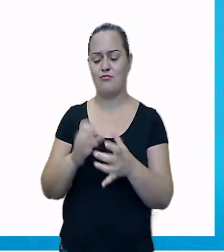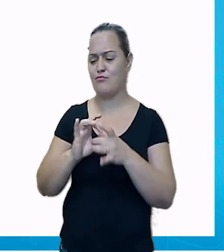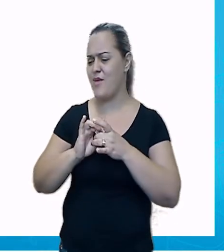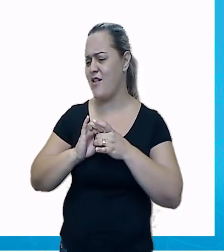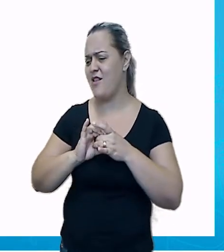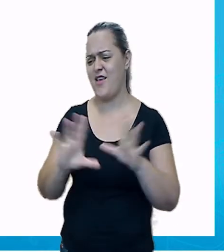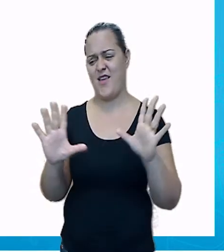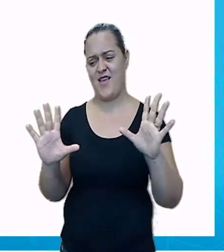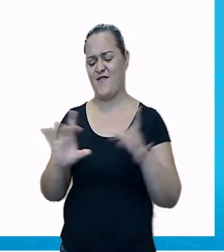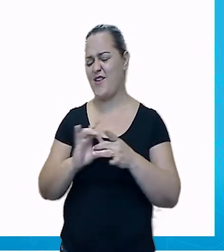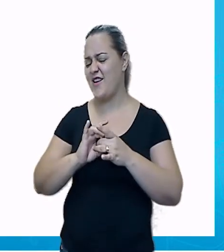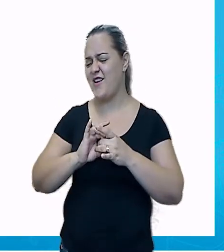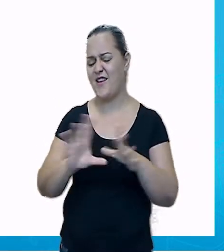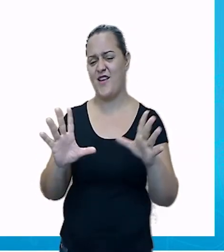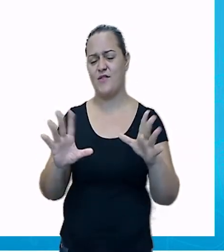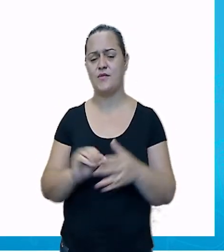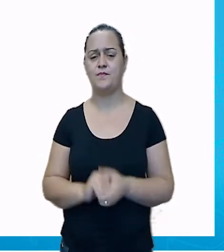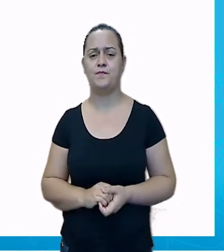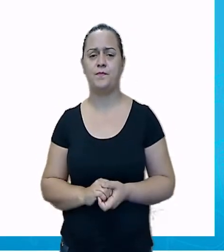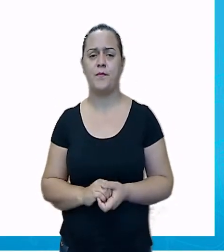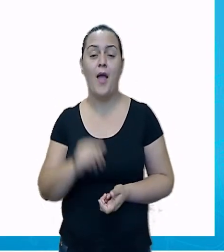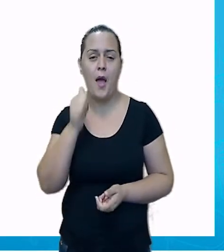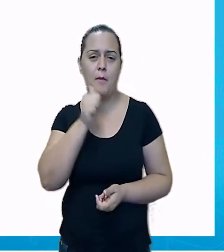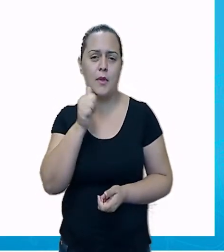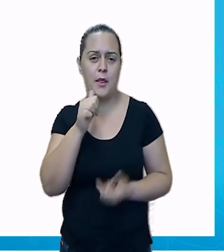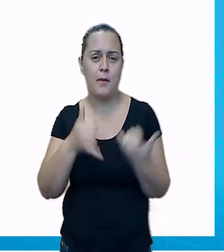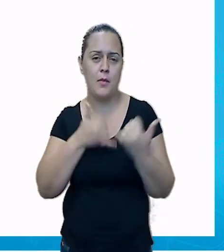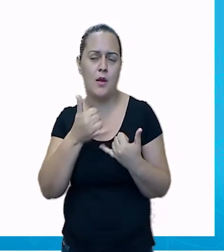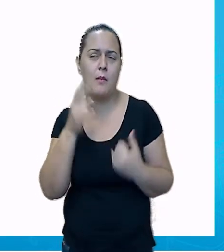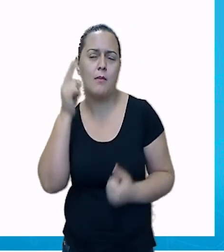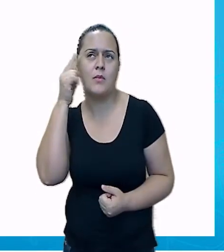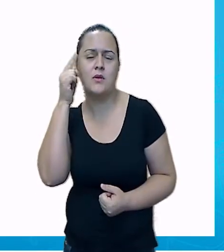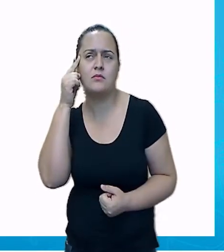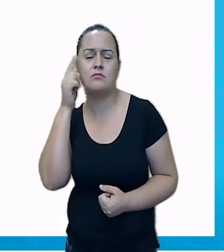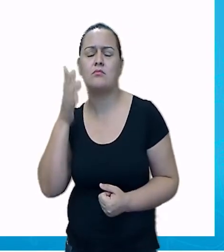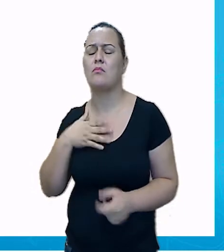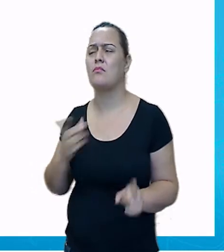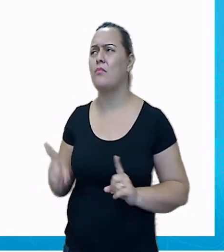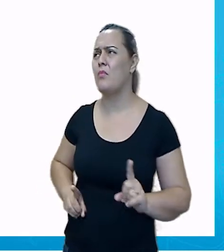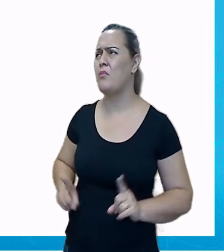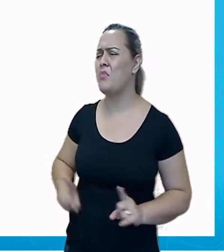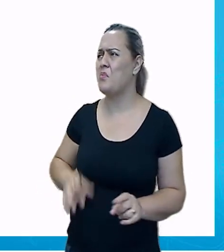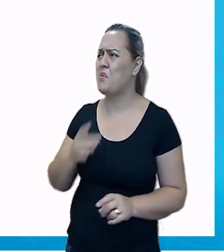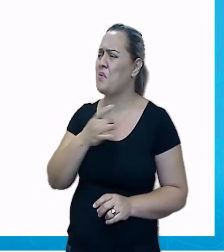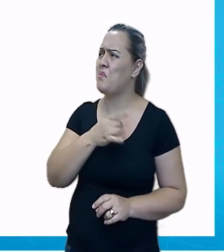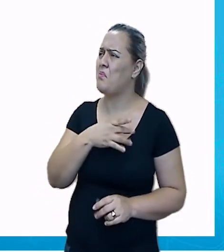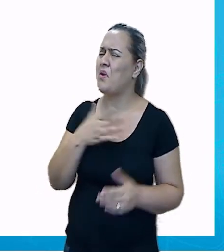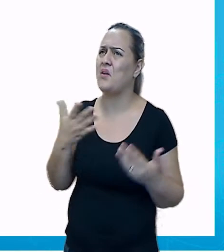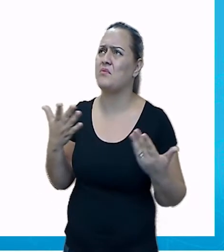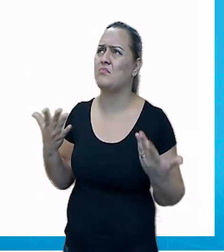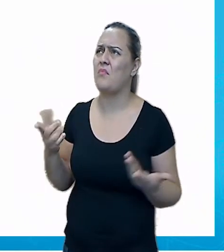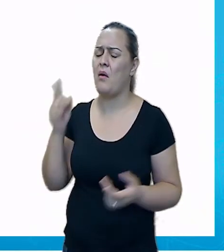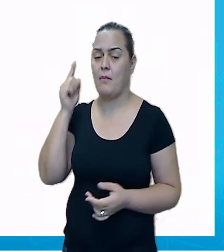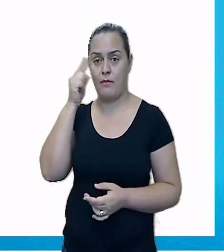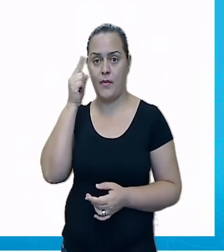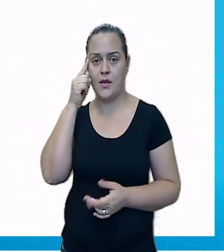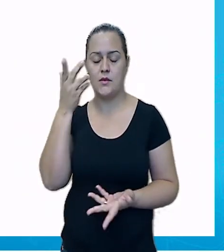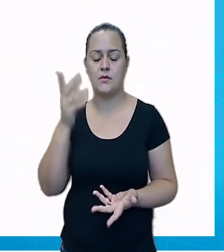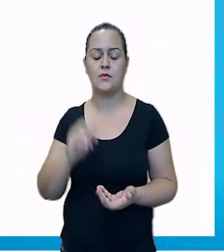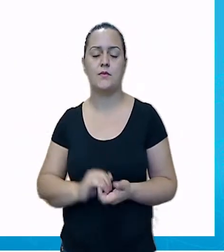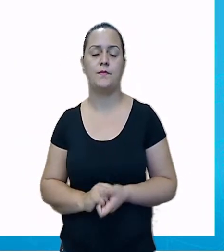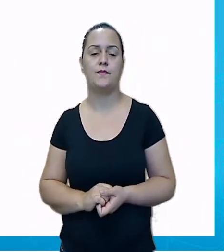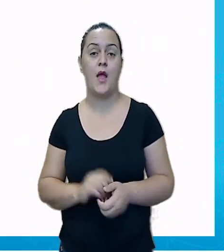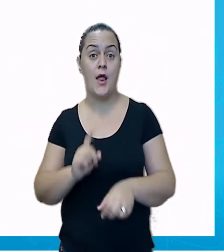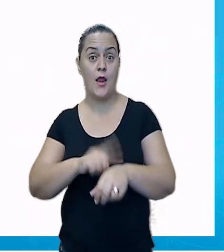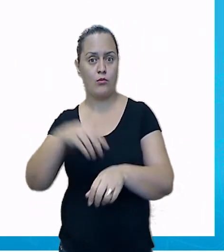brincam, Camila pensa no Miguel. Espero que ele não tenha medo. Pensa ela. No